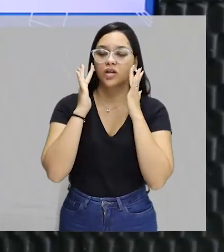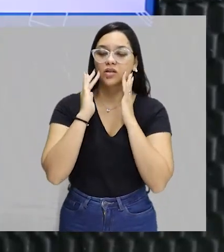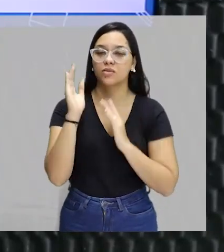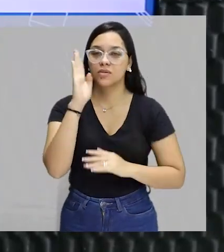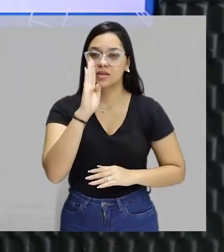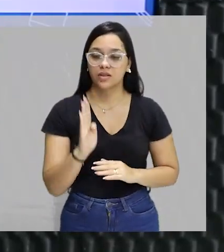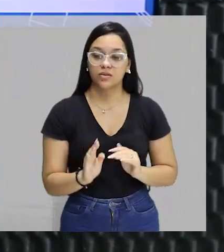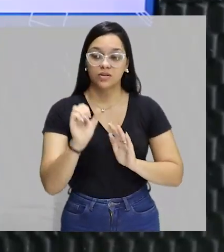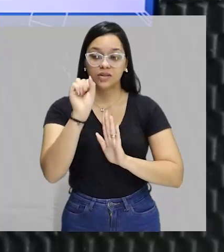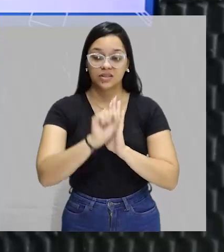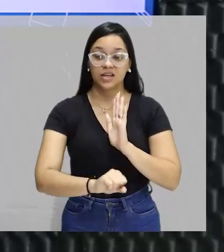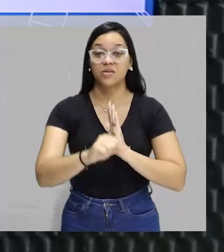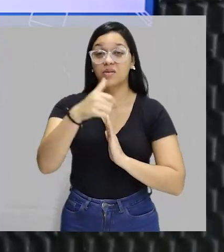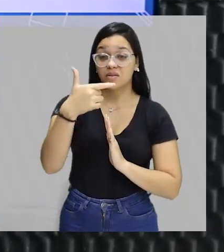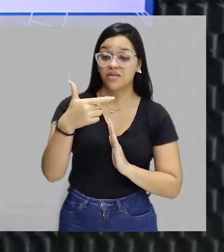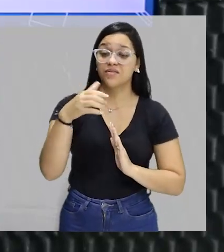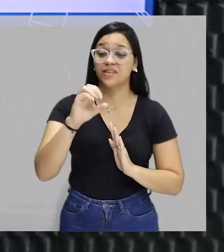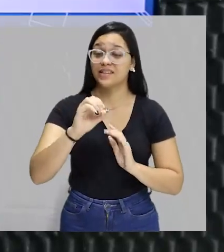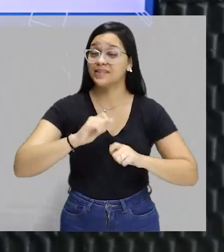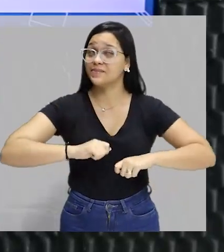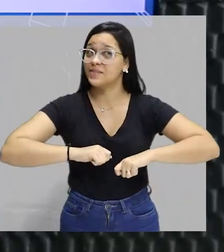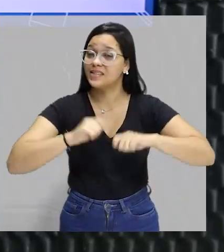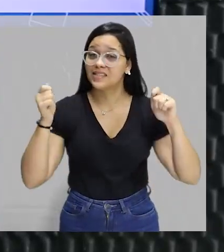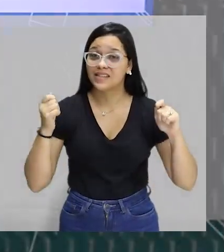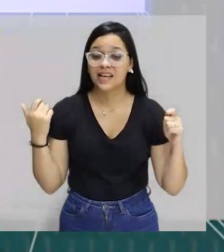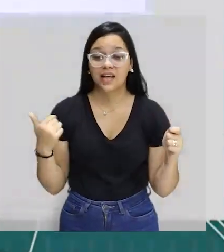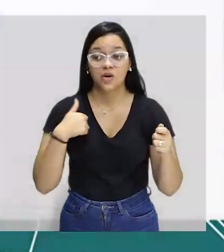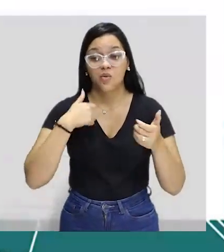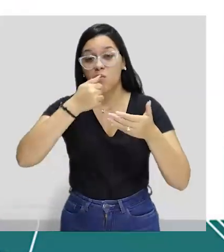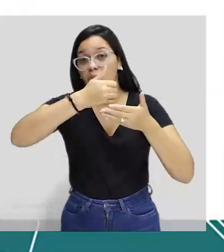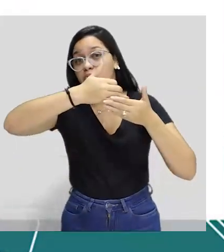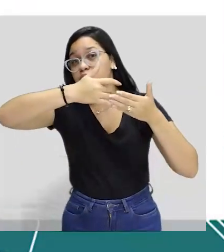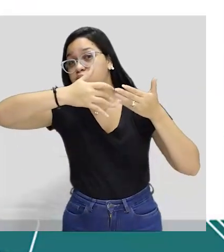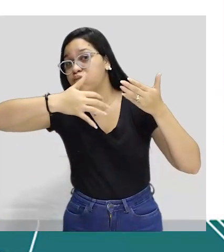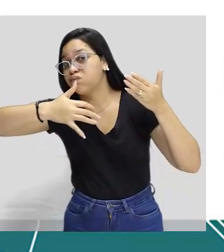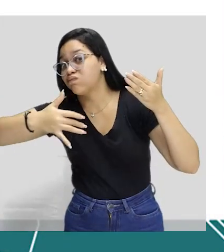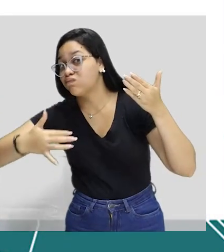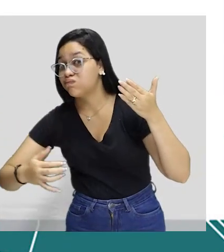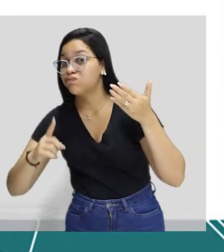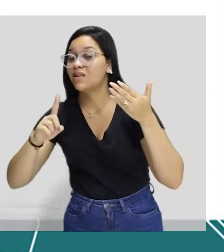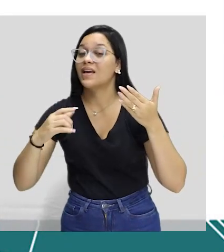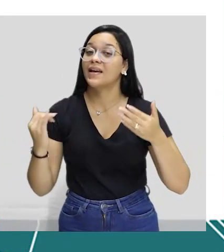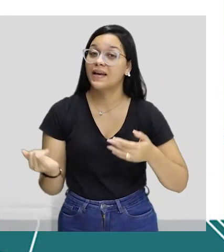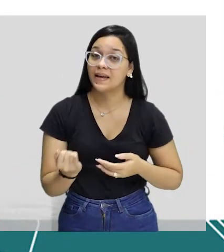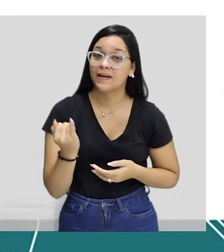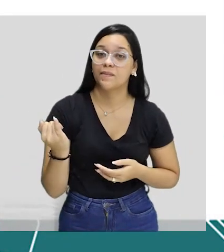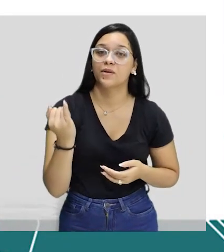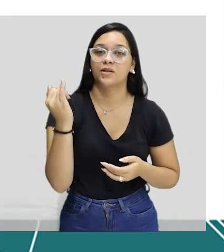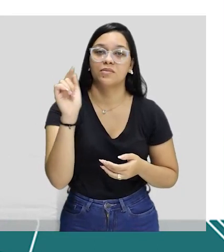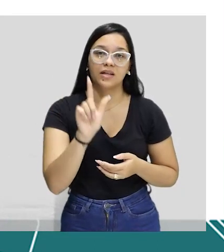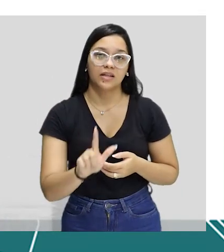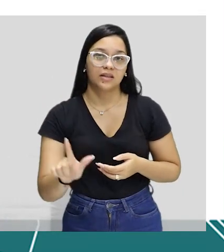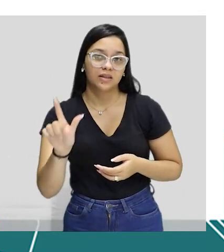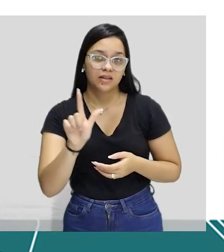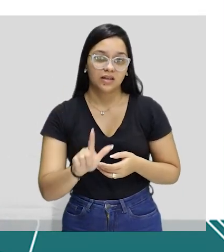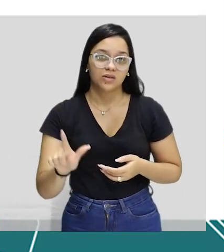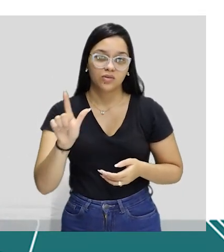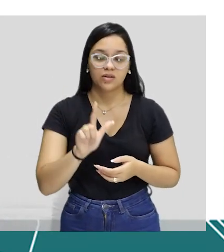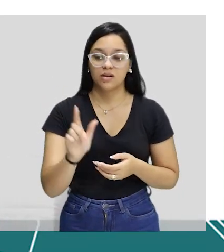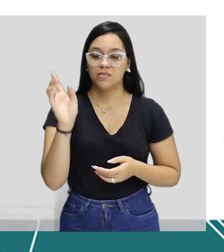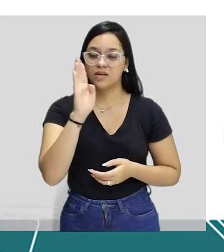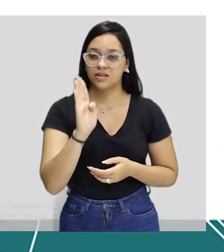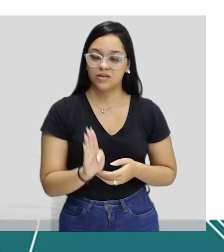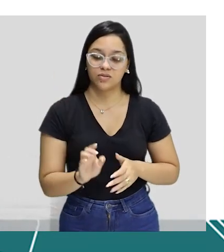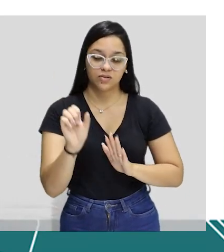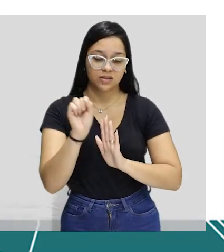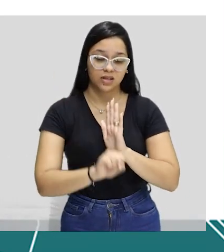XX. É literalmente impossível eu listar todo mundo que é importante para a literatura e dramaturgia brasileira